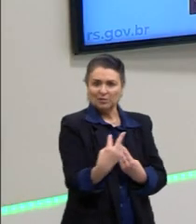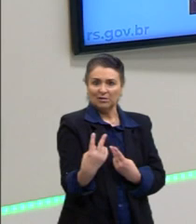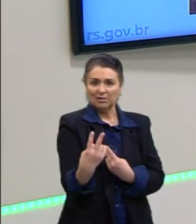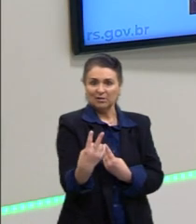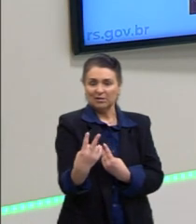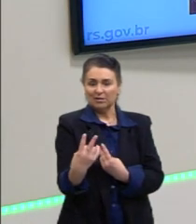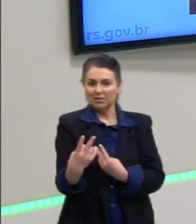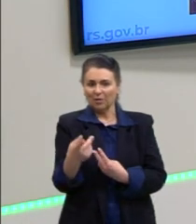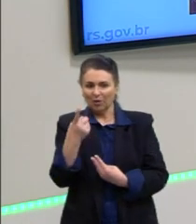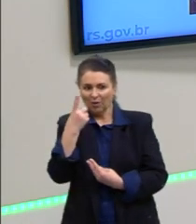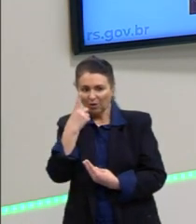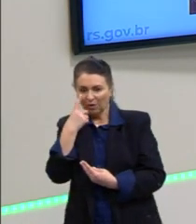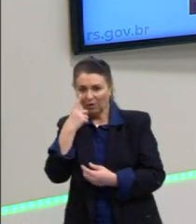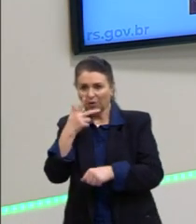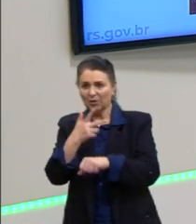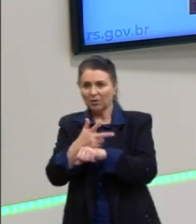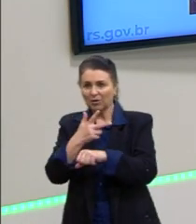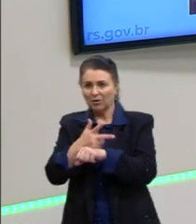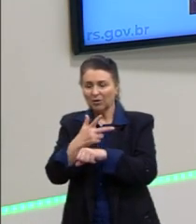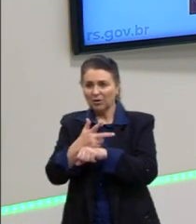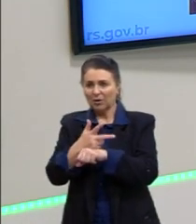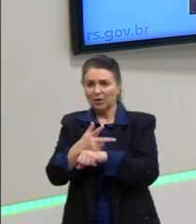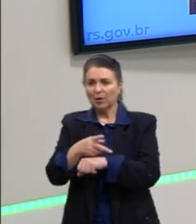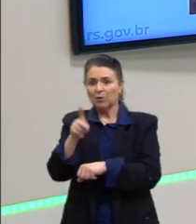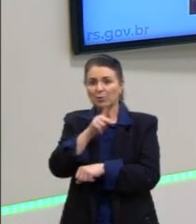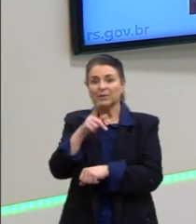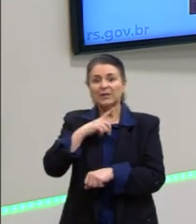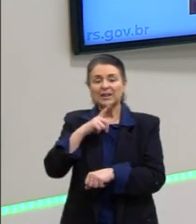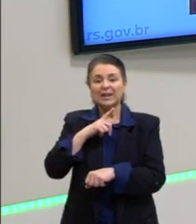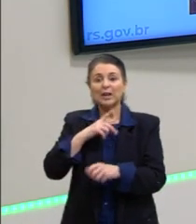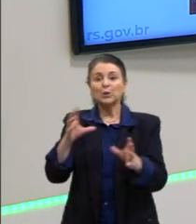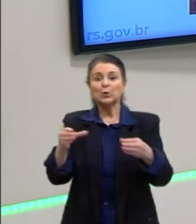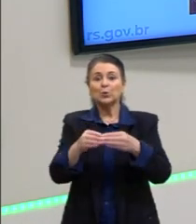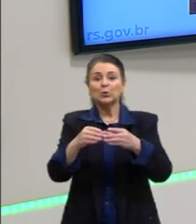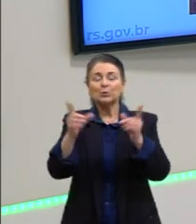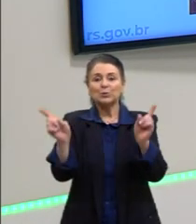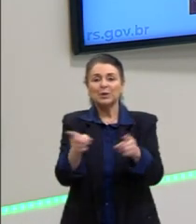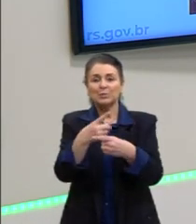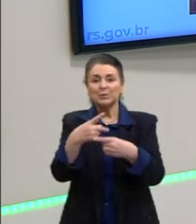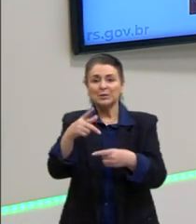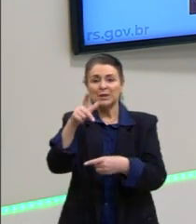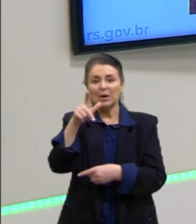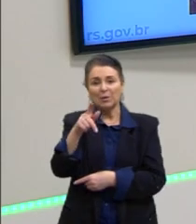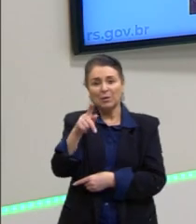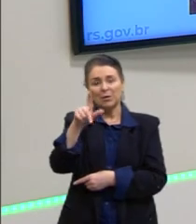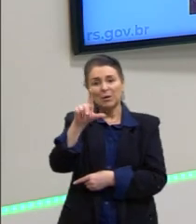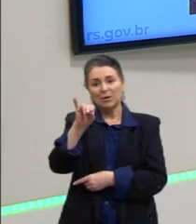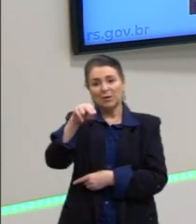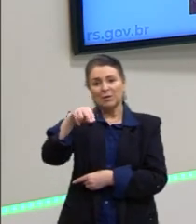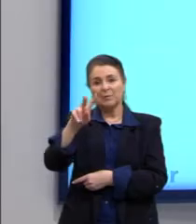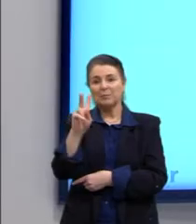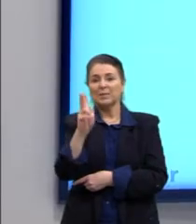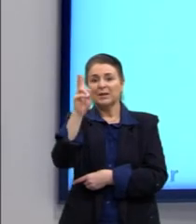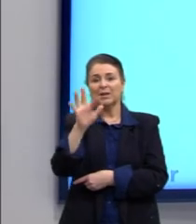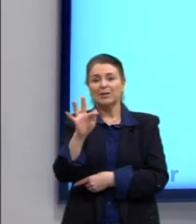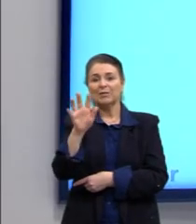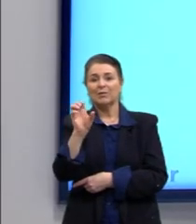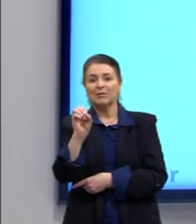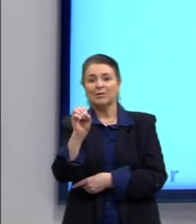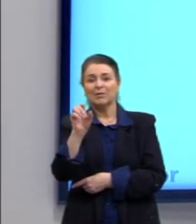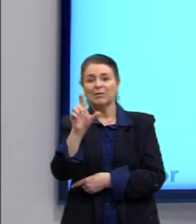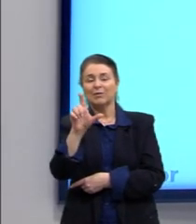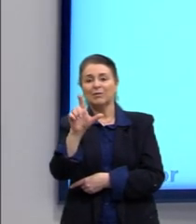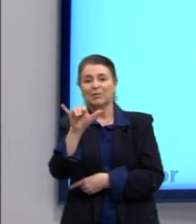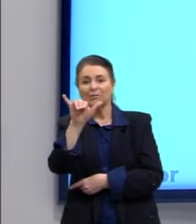a assistir o vídeo do Another Breaking the Wall, do Pink Floyd, que é essa imagem aqui. Retrata bem como as crianças vão entrando e